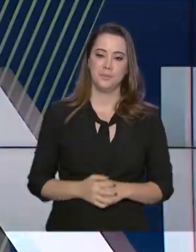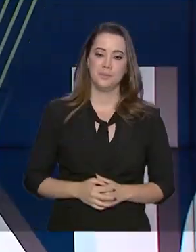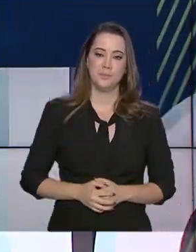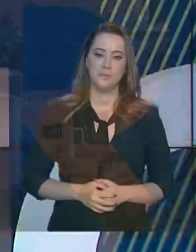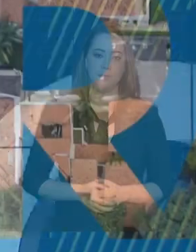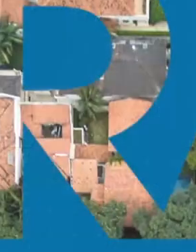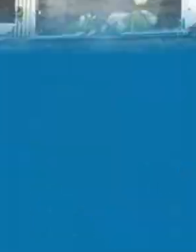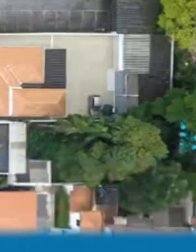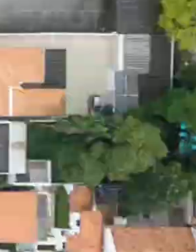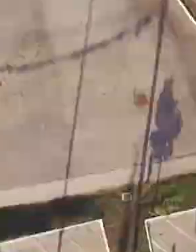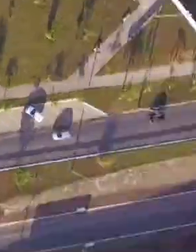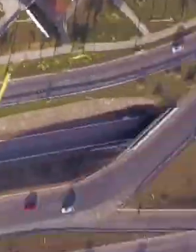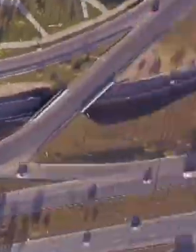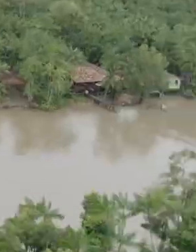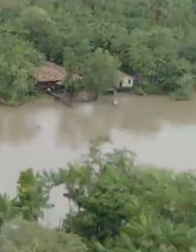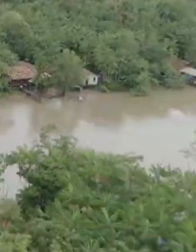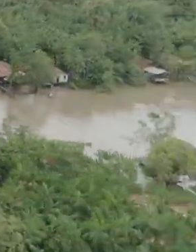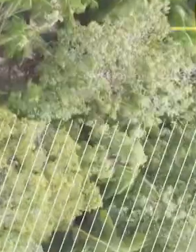segunda.